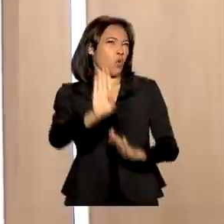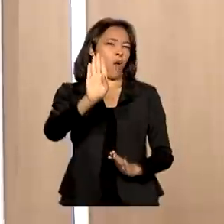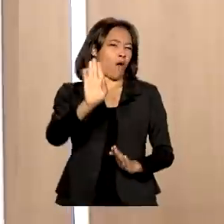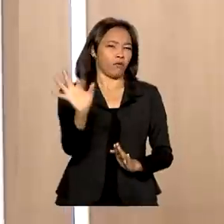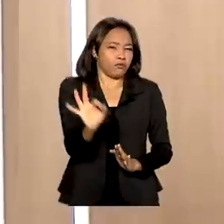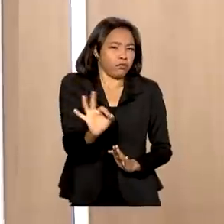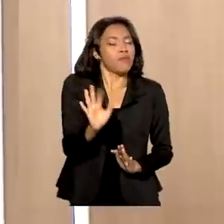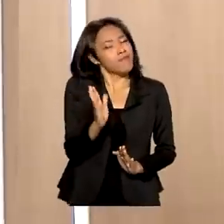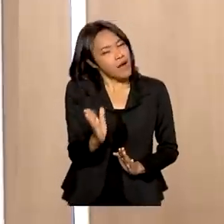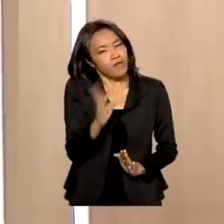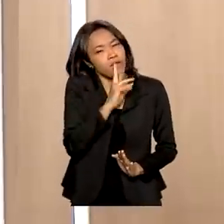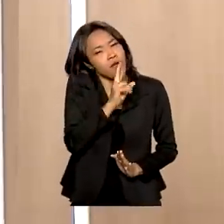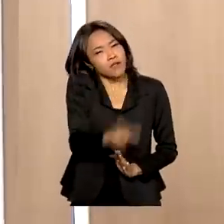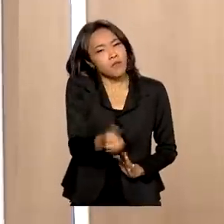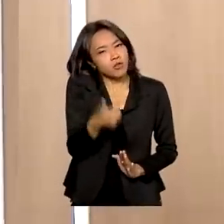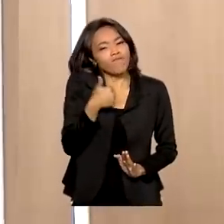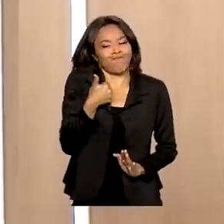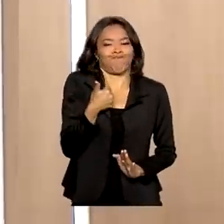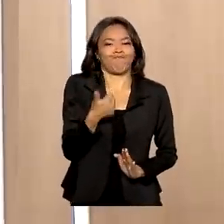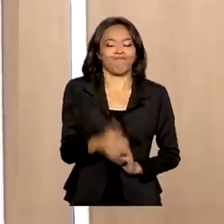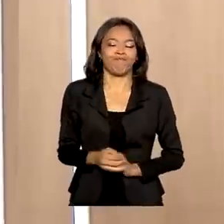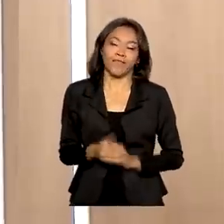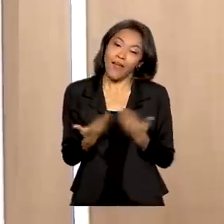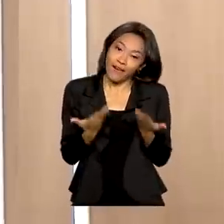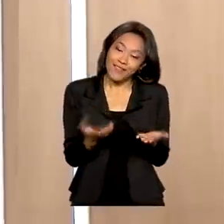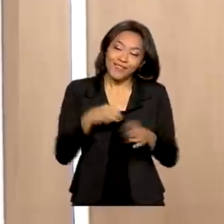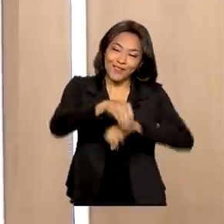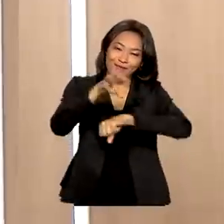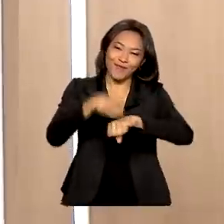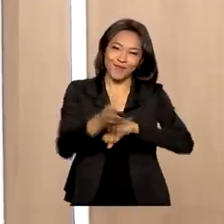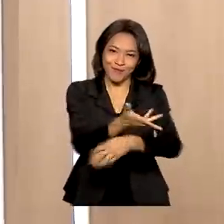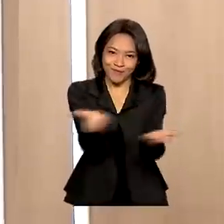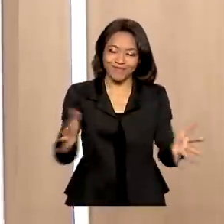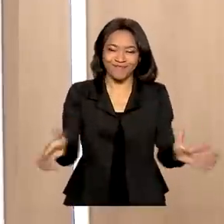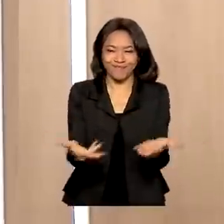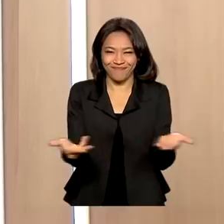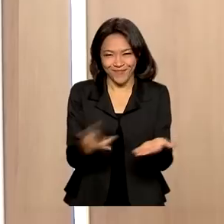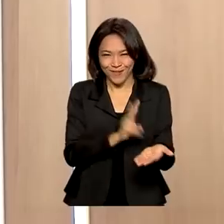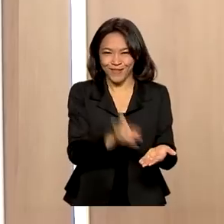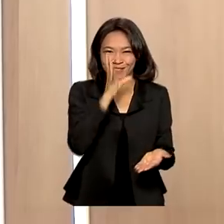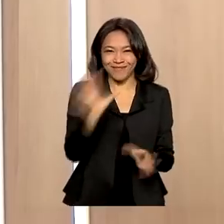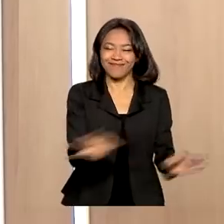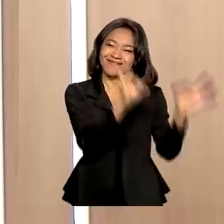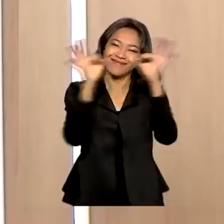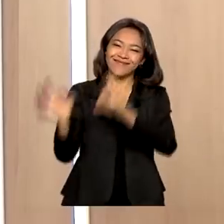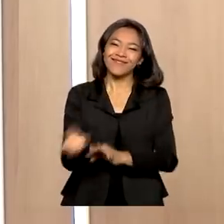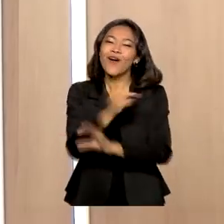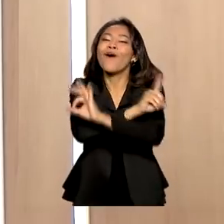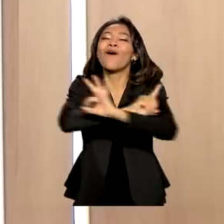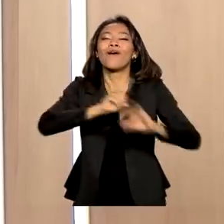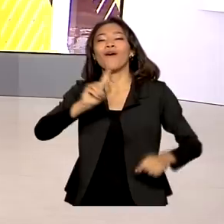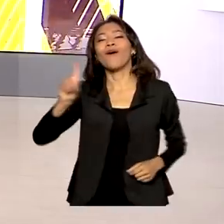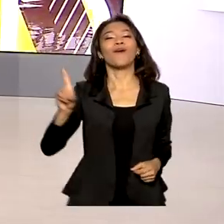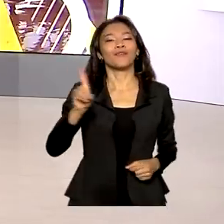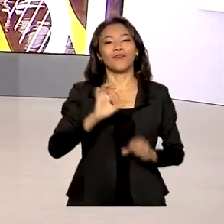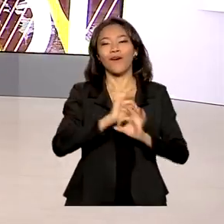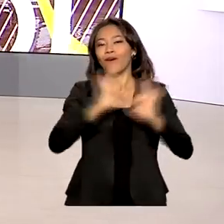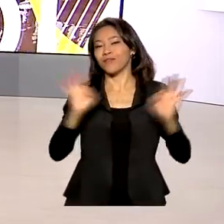mas foi um resultado bastante expressivo. Bom, essa é informação que nós tínhamos para você hoje. Continue conosco e tenha um ótimo dia.